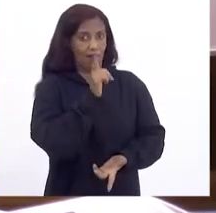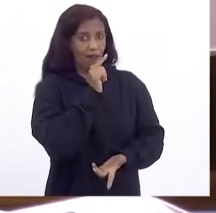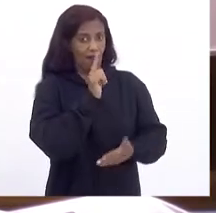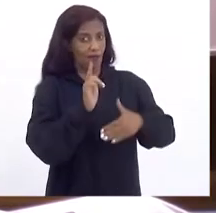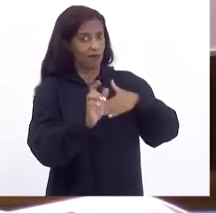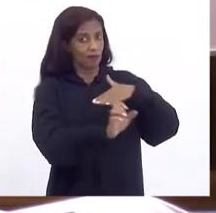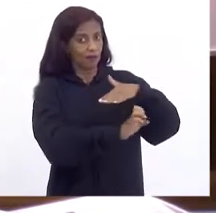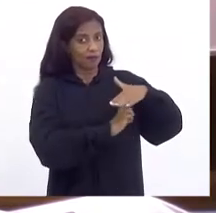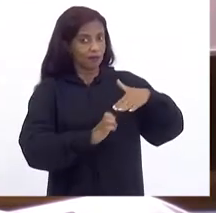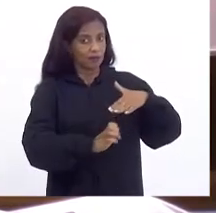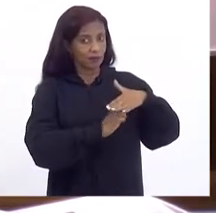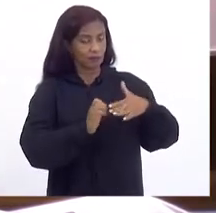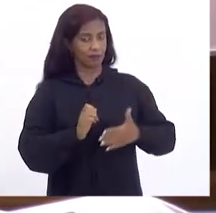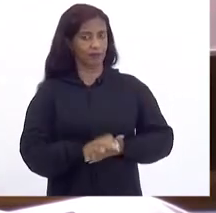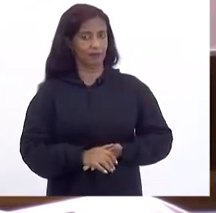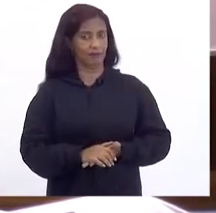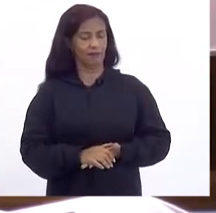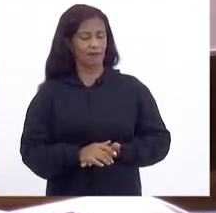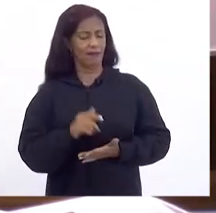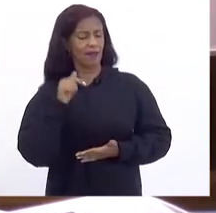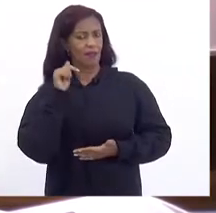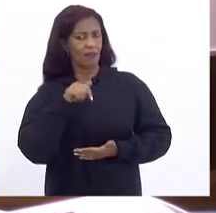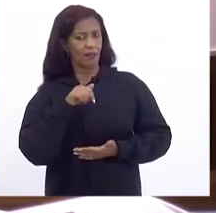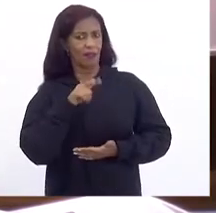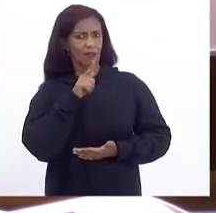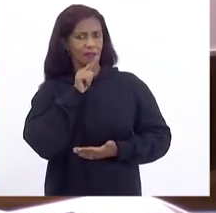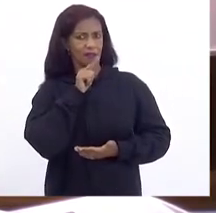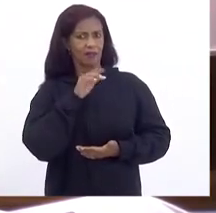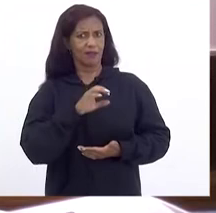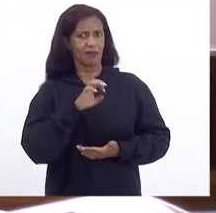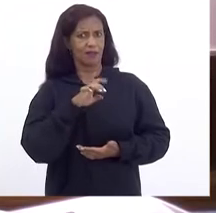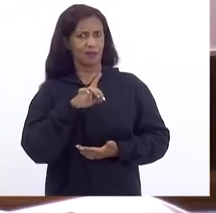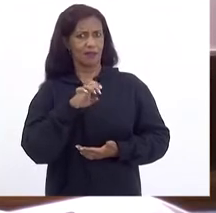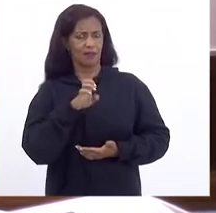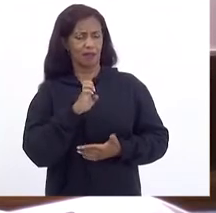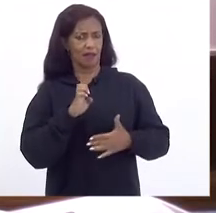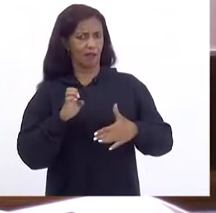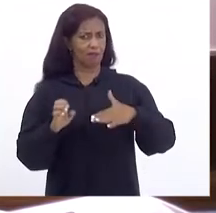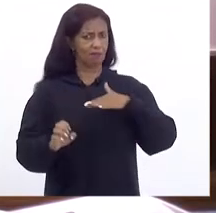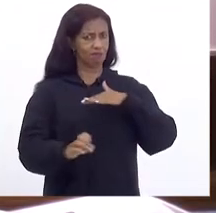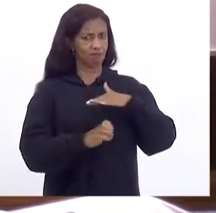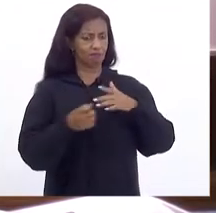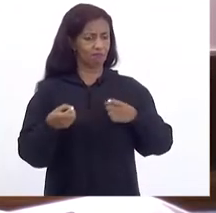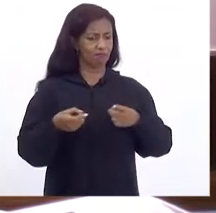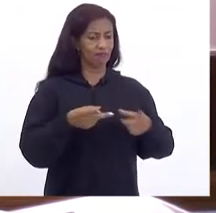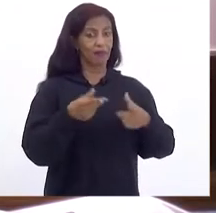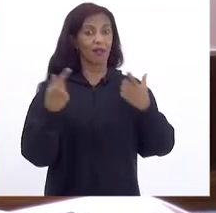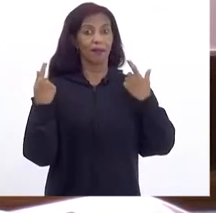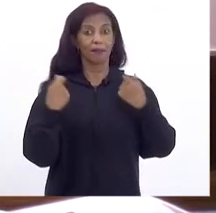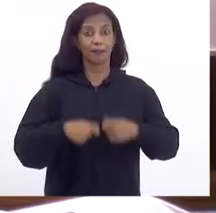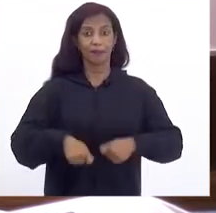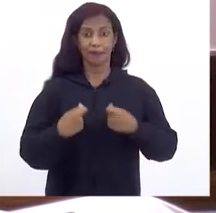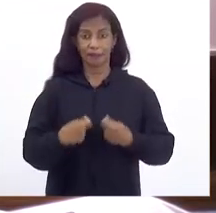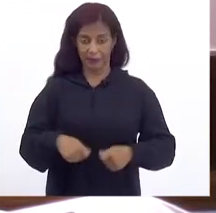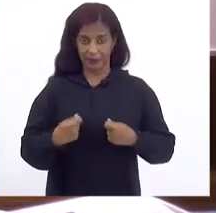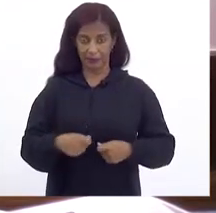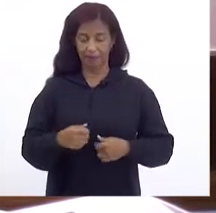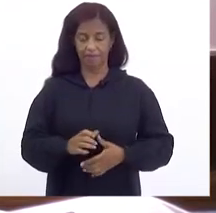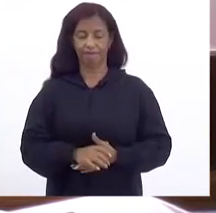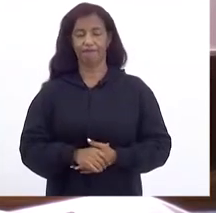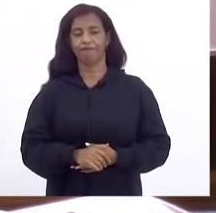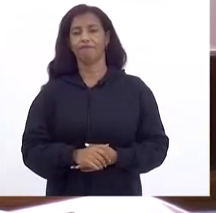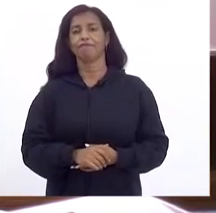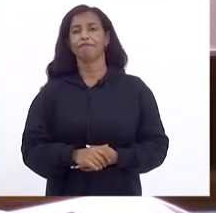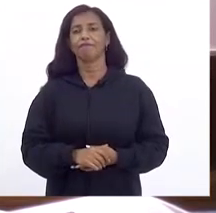Essa CEDAI Remanescente Ela precisa Ela precisa